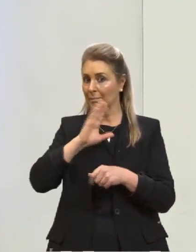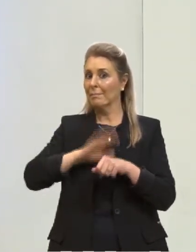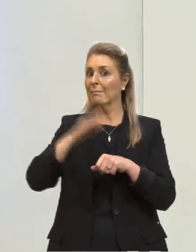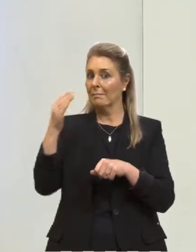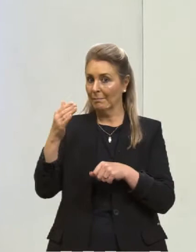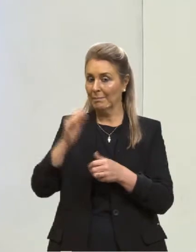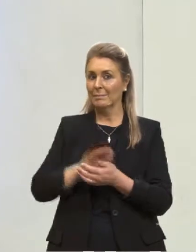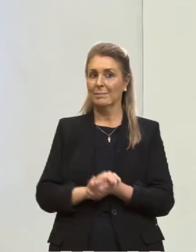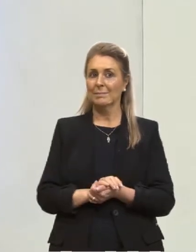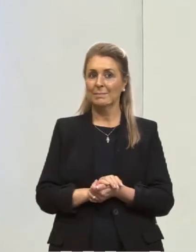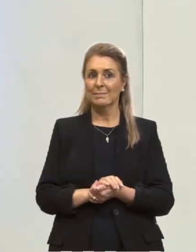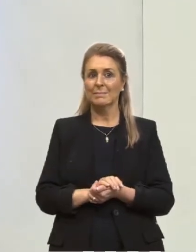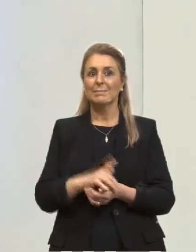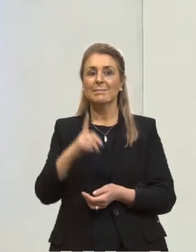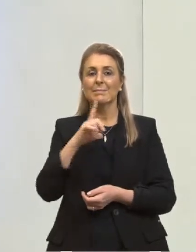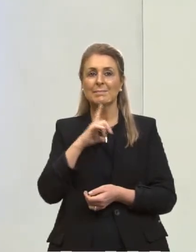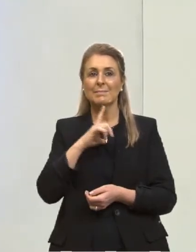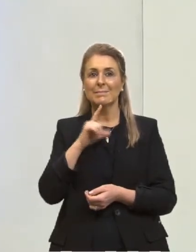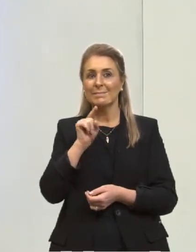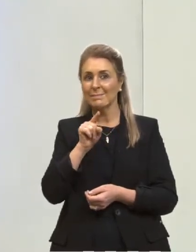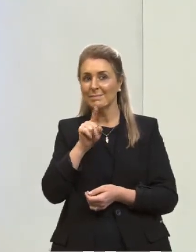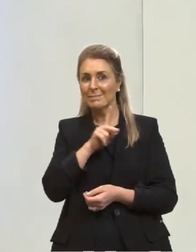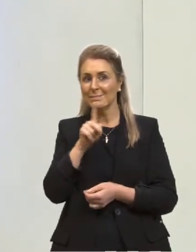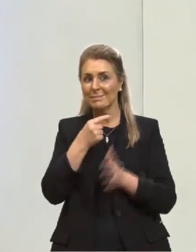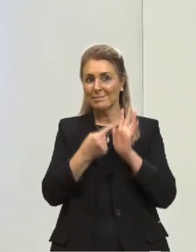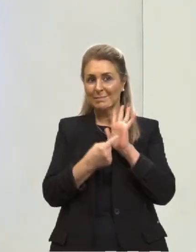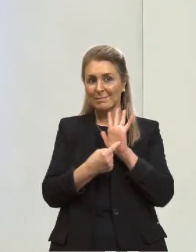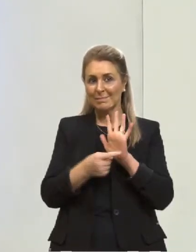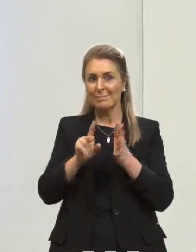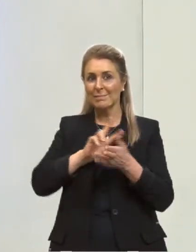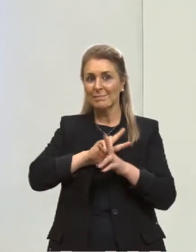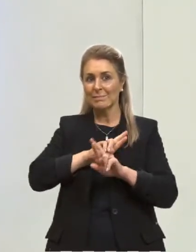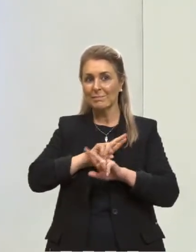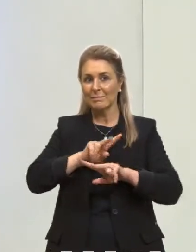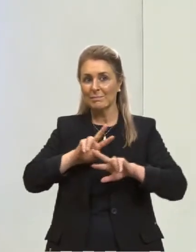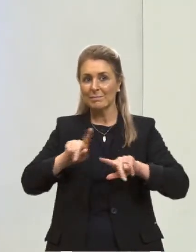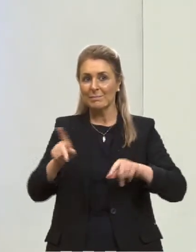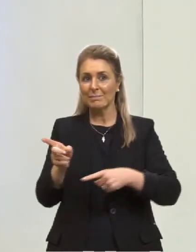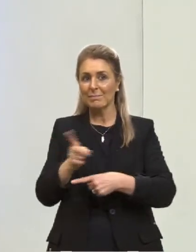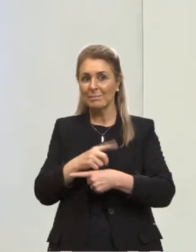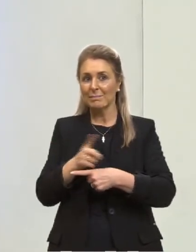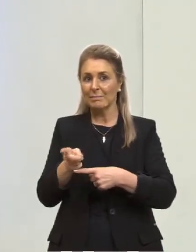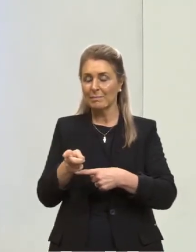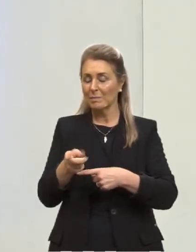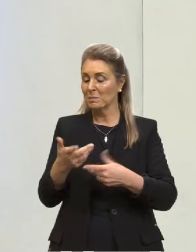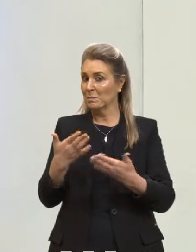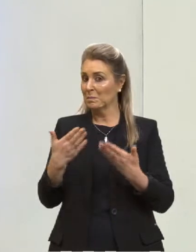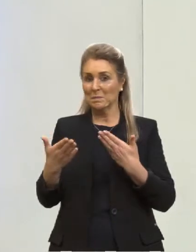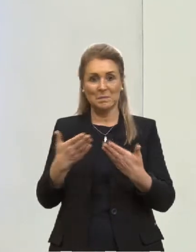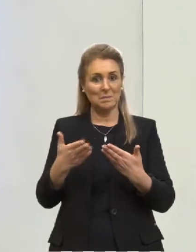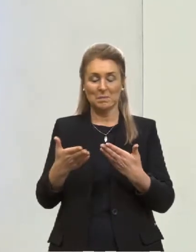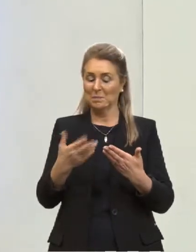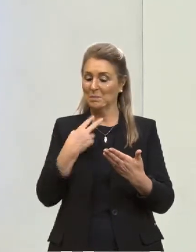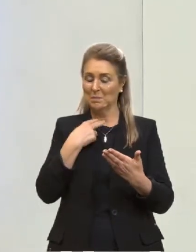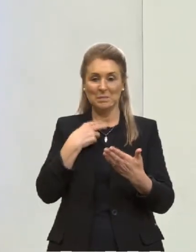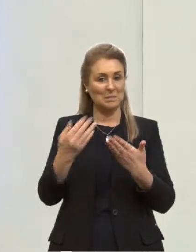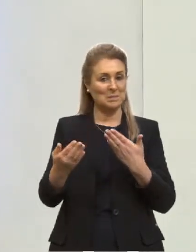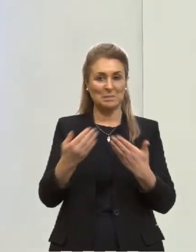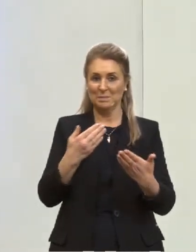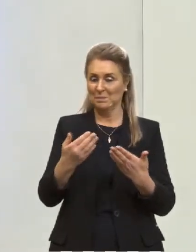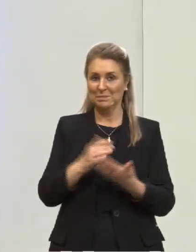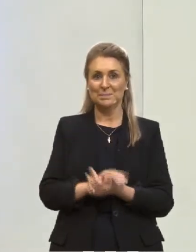Isso que, né, nós temos aqui a diferença de velocidade incomparável. Certo, gente?